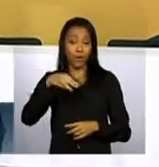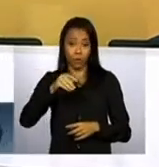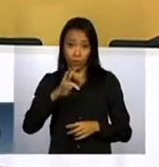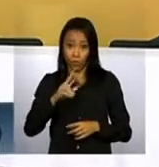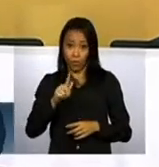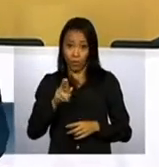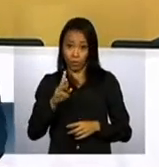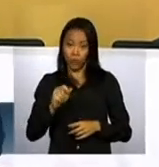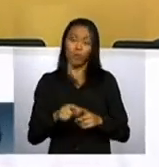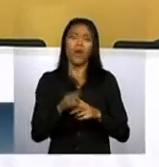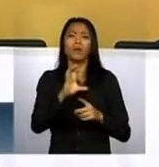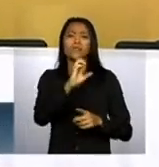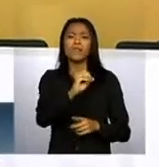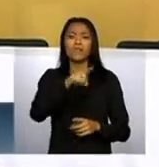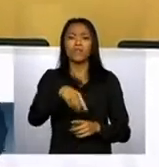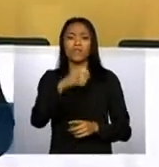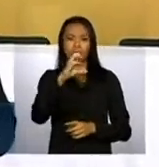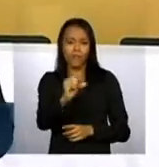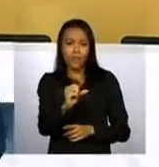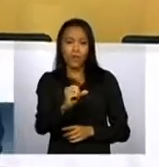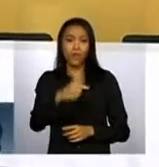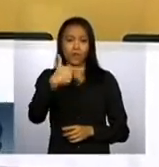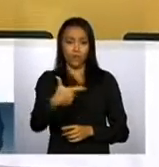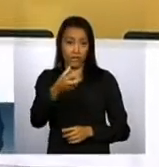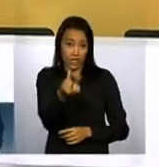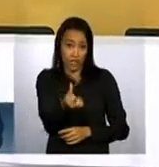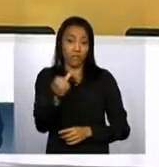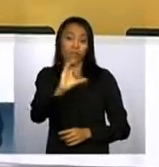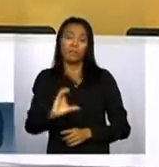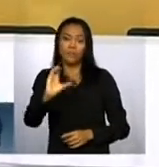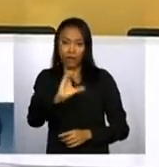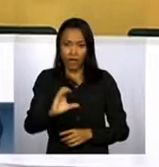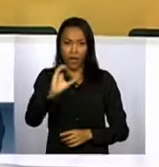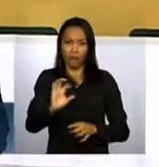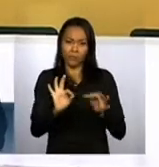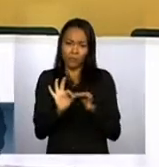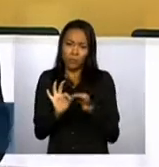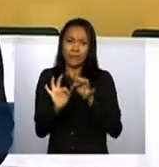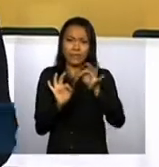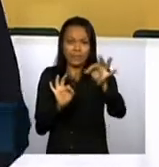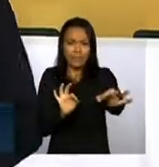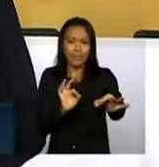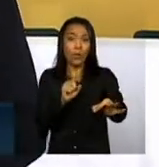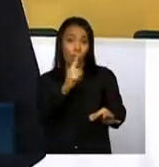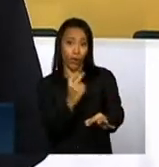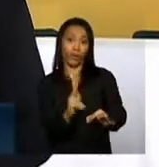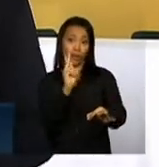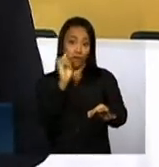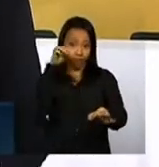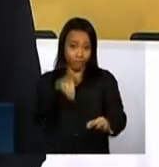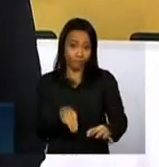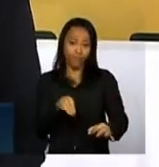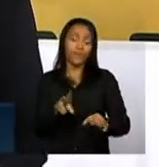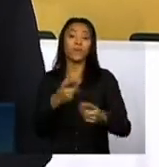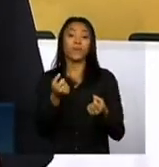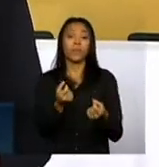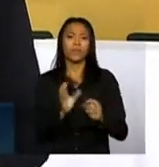tarifa de 0,026 centavos por quilômetro de rodovia com deságio aí de